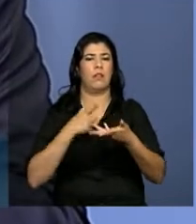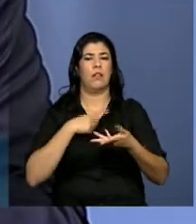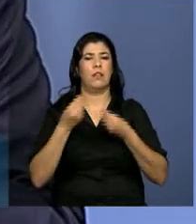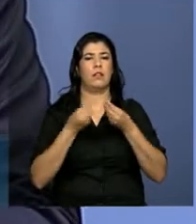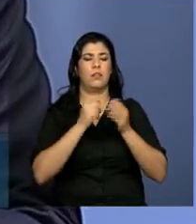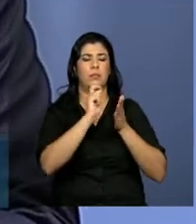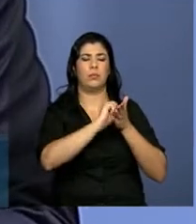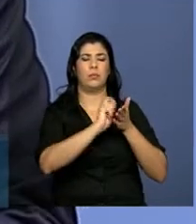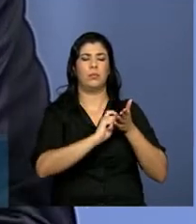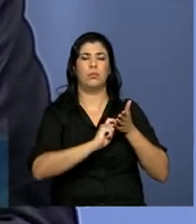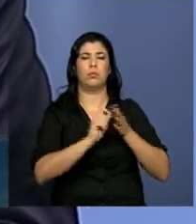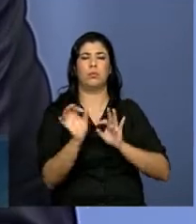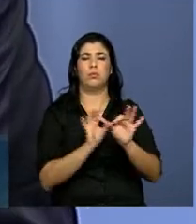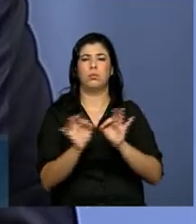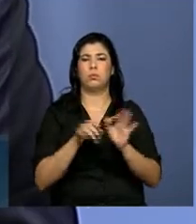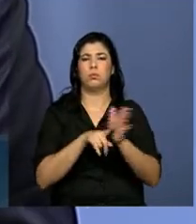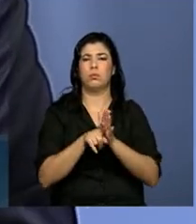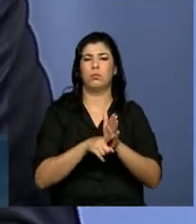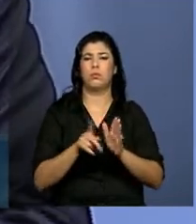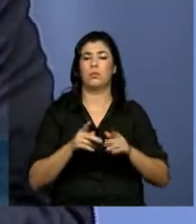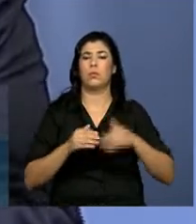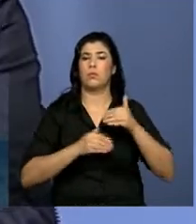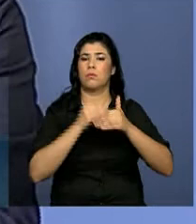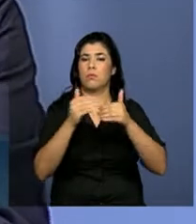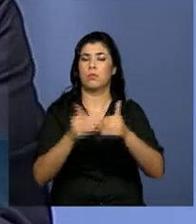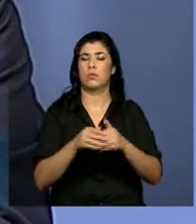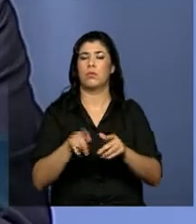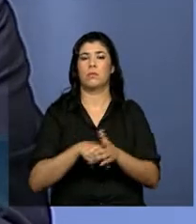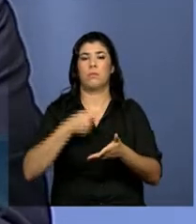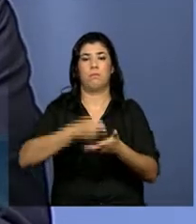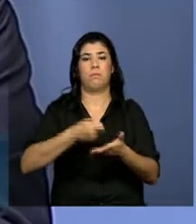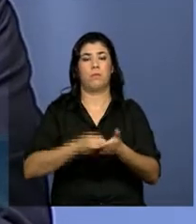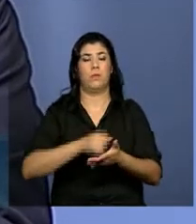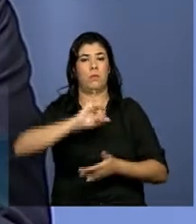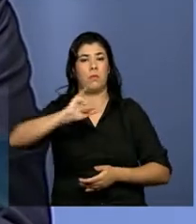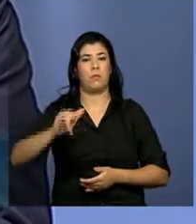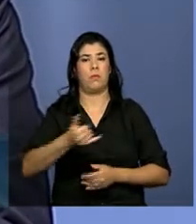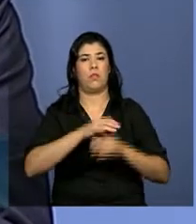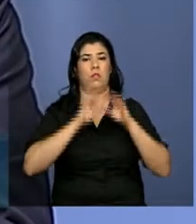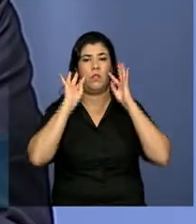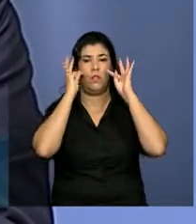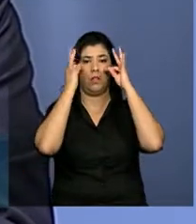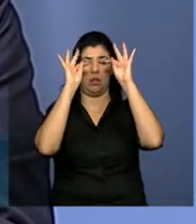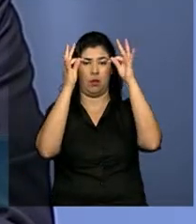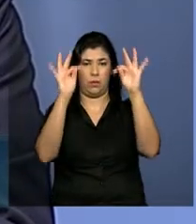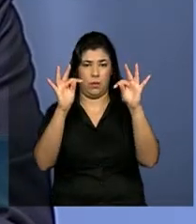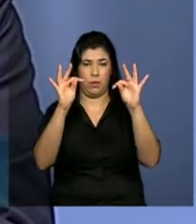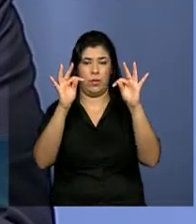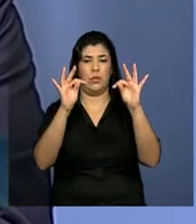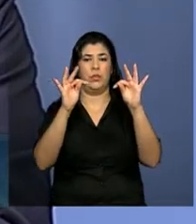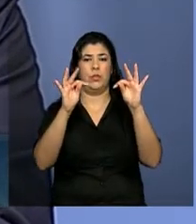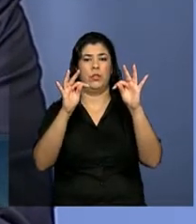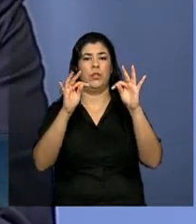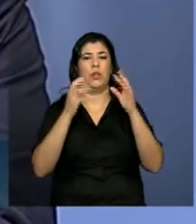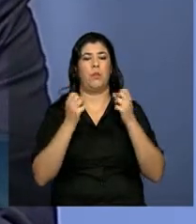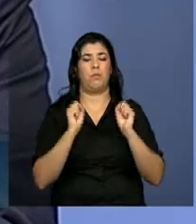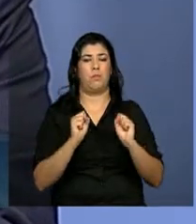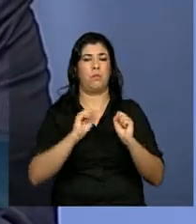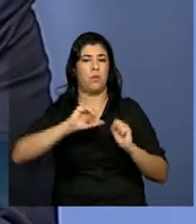processos, para usar de forma mais intensa a tecnologia de informação, de modo a permitir